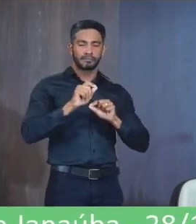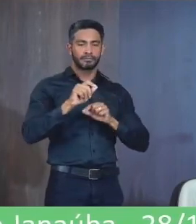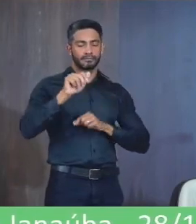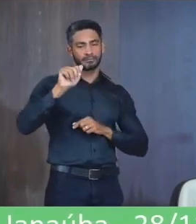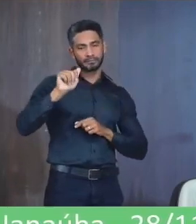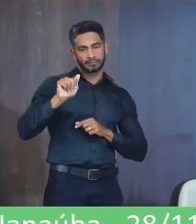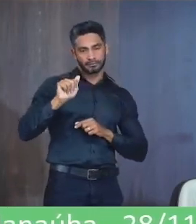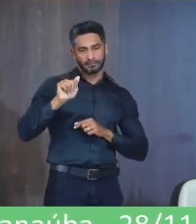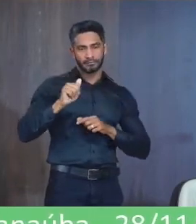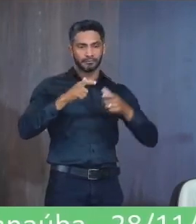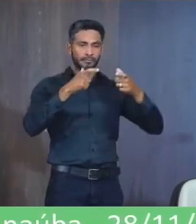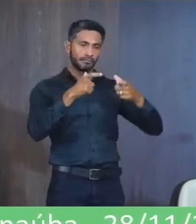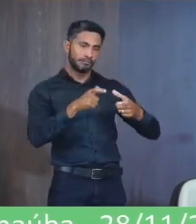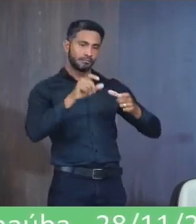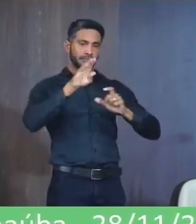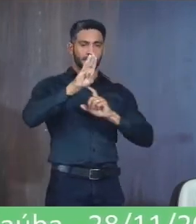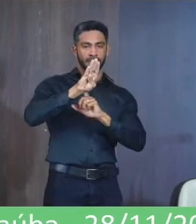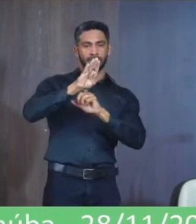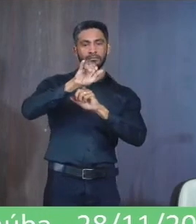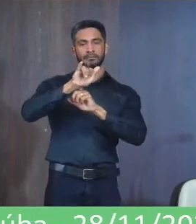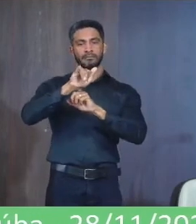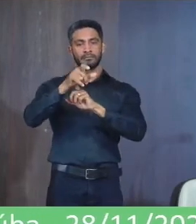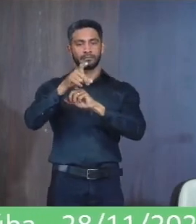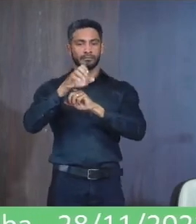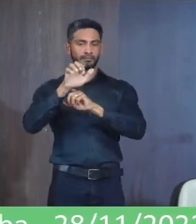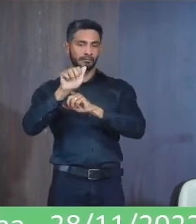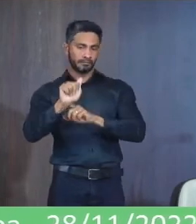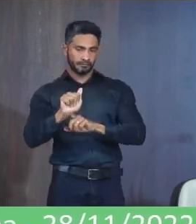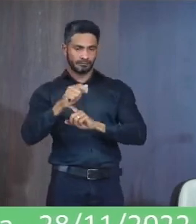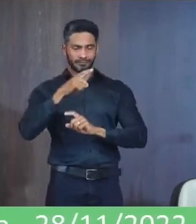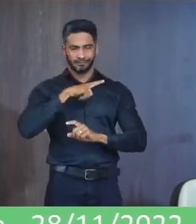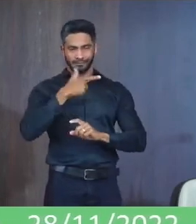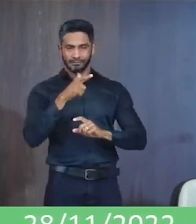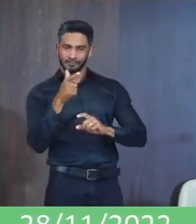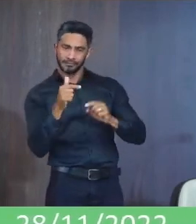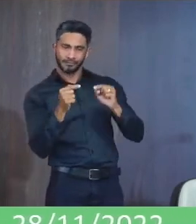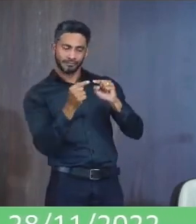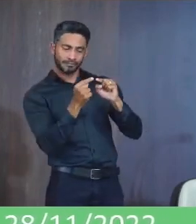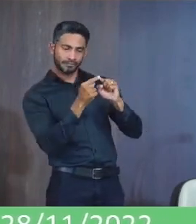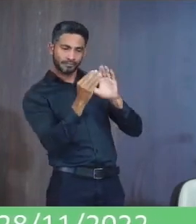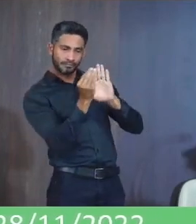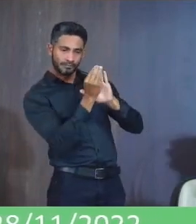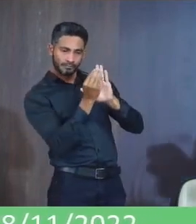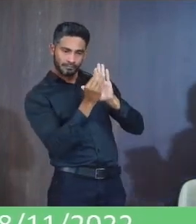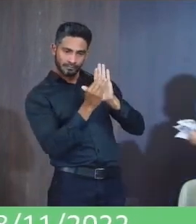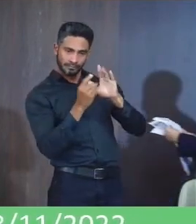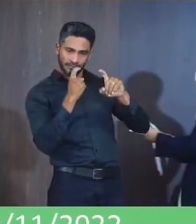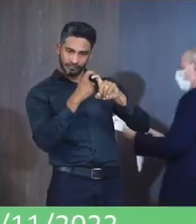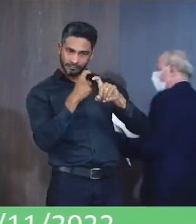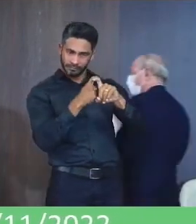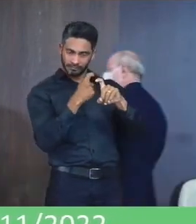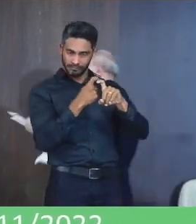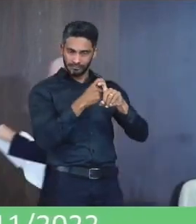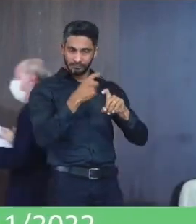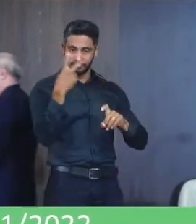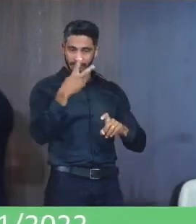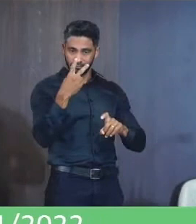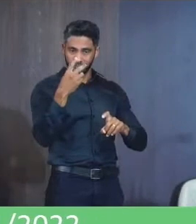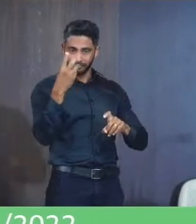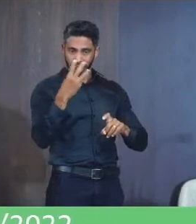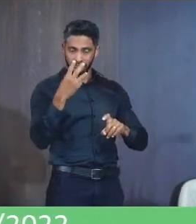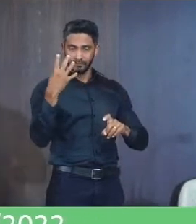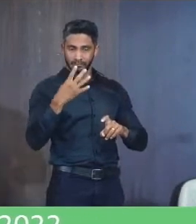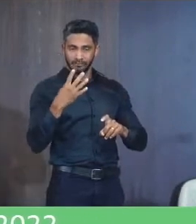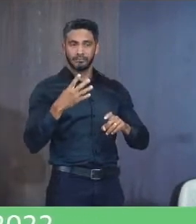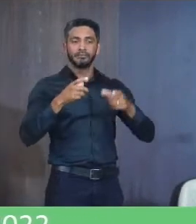A O bairro Baixa Da Colônia Não atende Em sua totalidade Os requisitos Previstos Dos incisos Segundo Terceiro E quarto O bairro